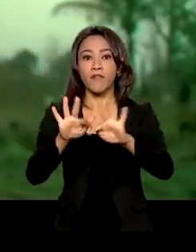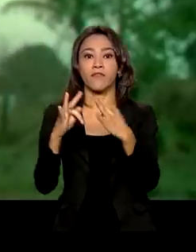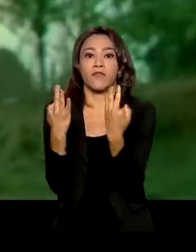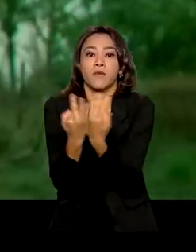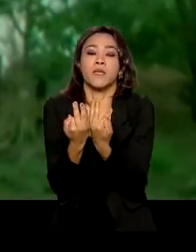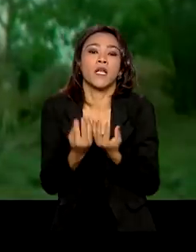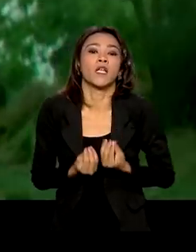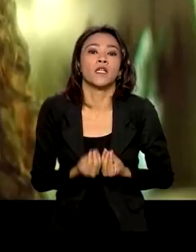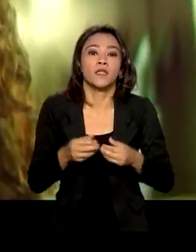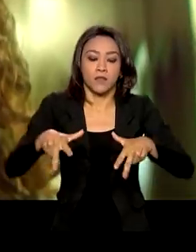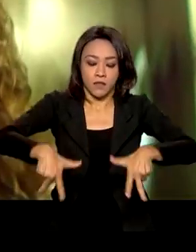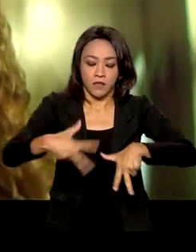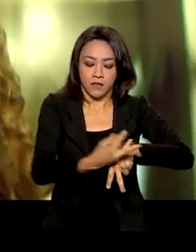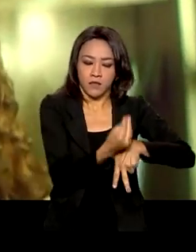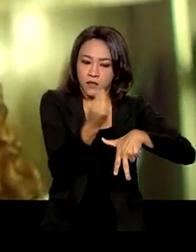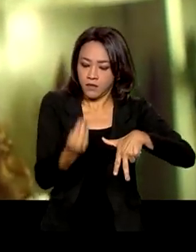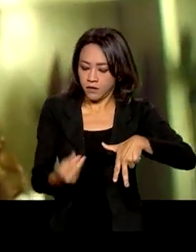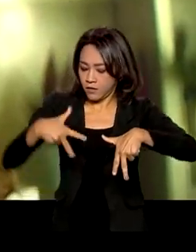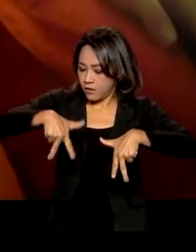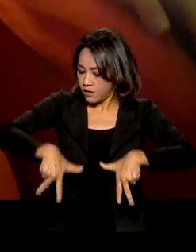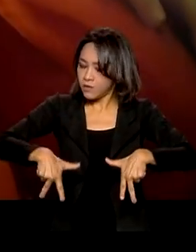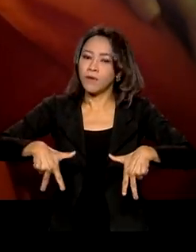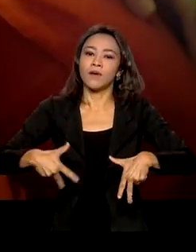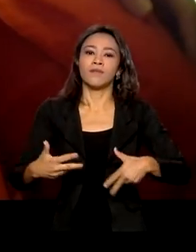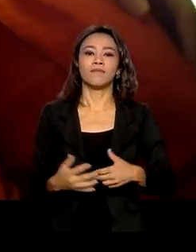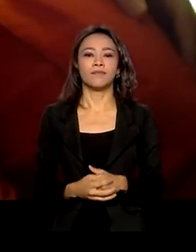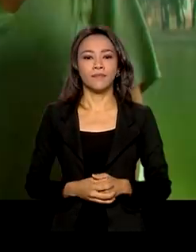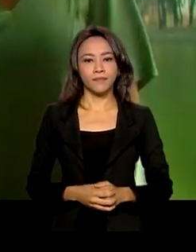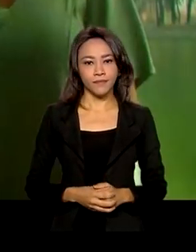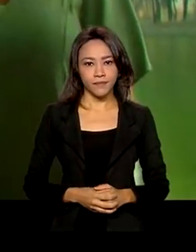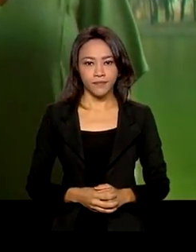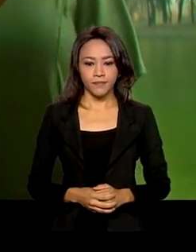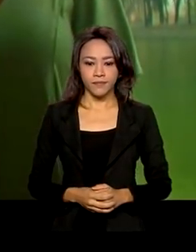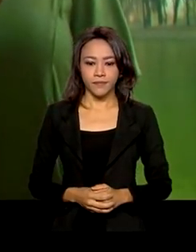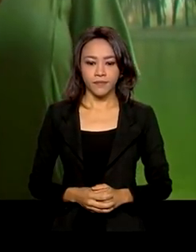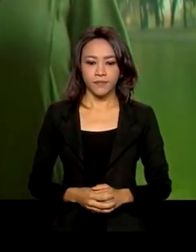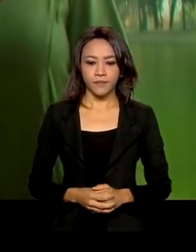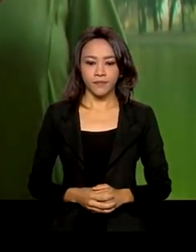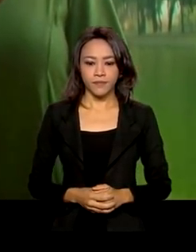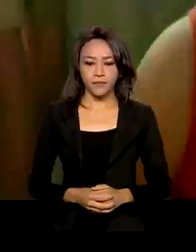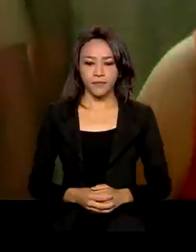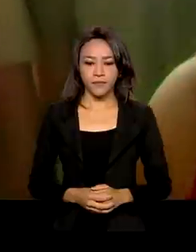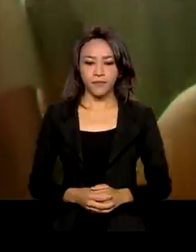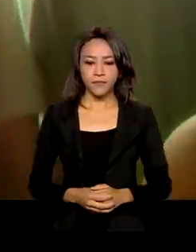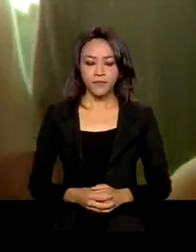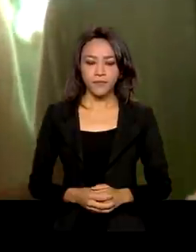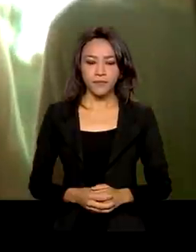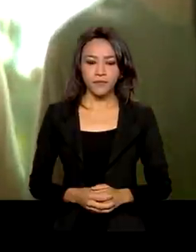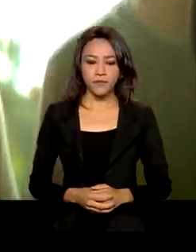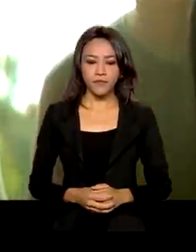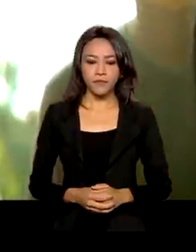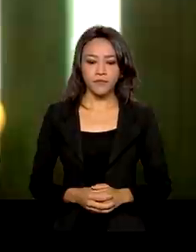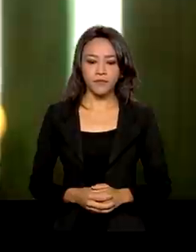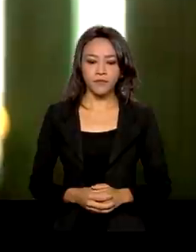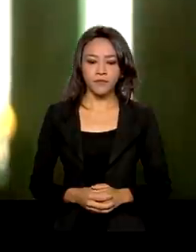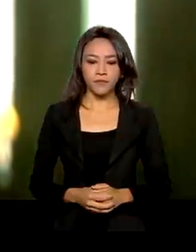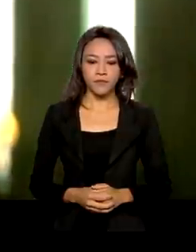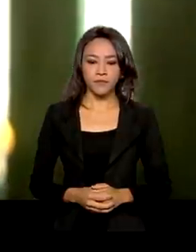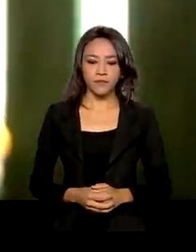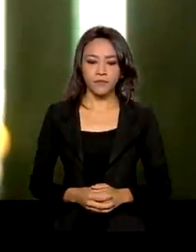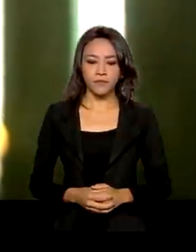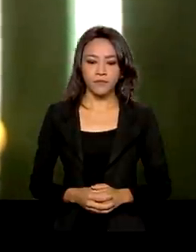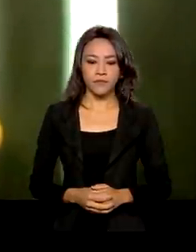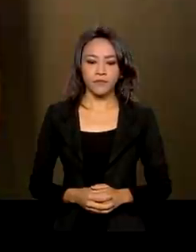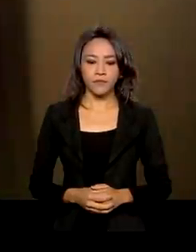doador de órgãos. Deixa o mundo todo saber, para não florescer, deixa